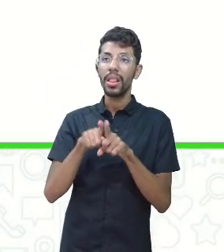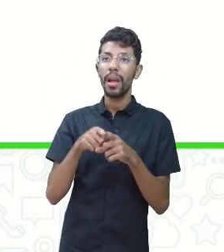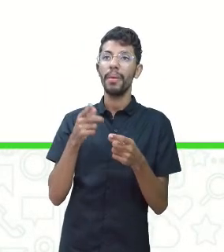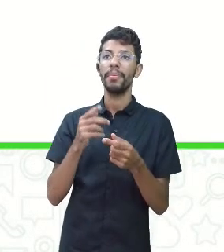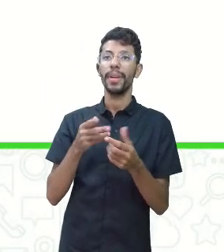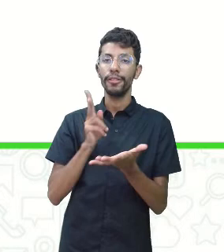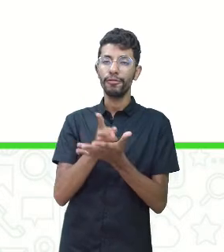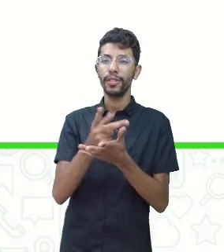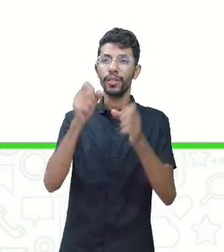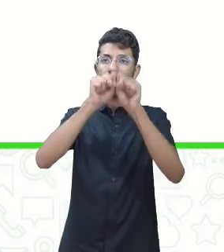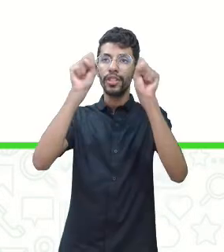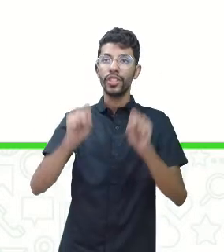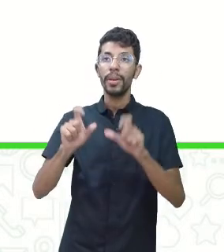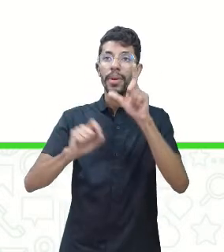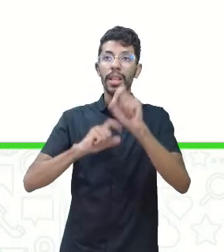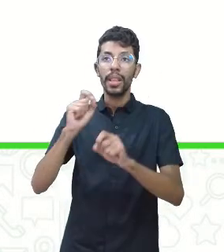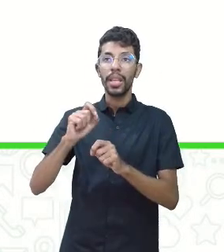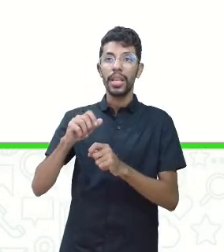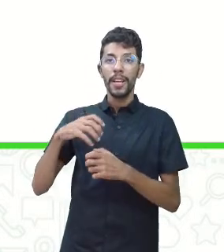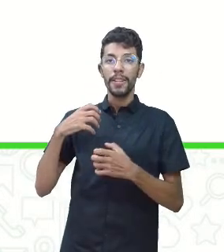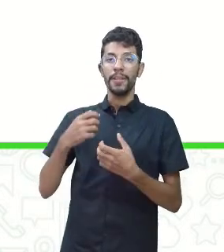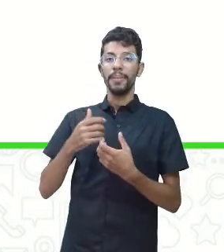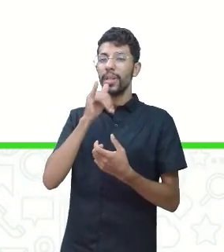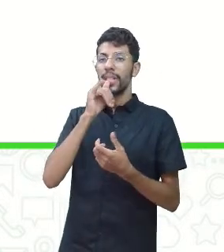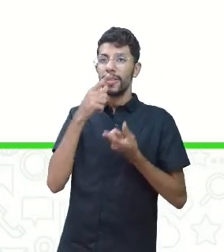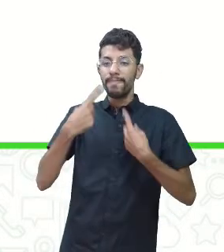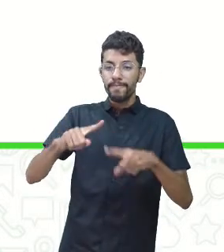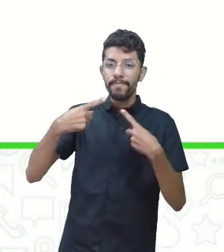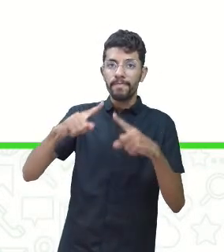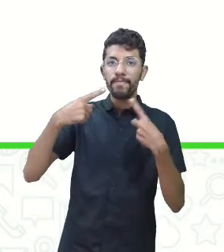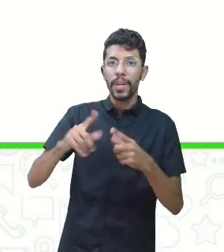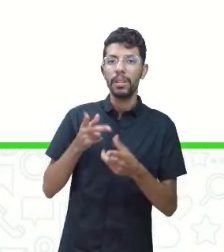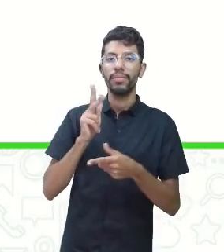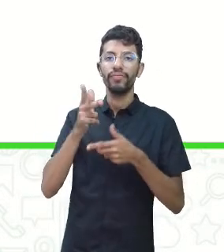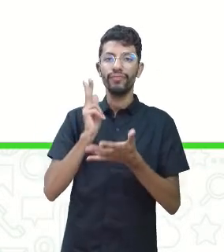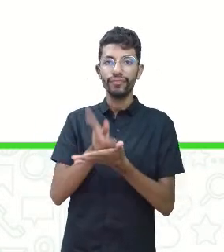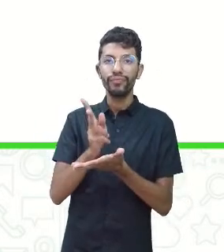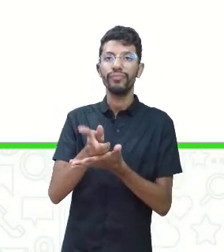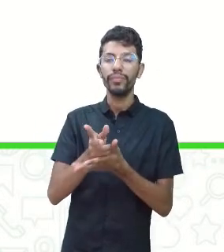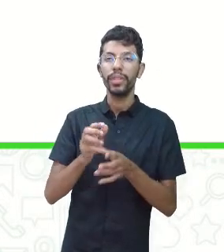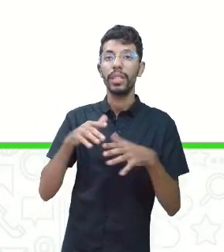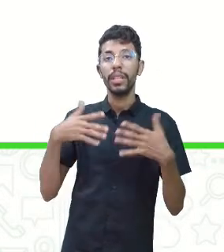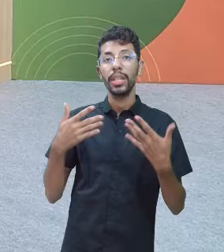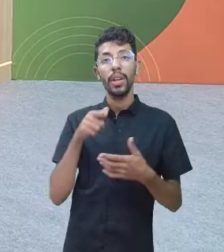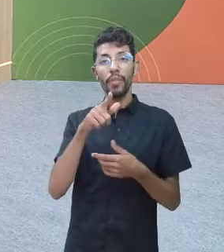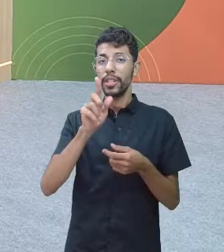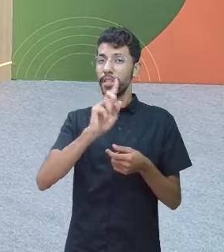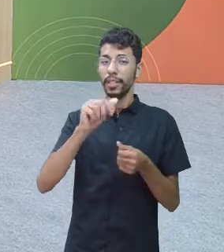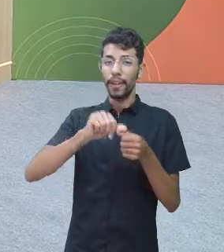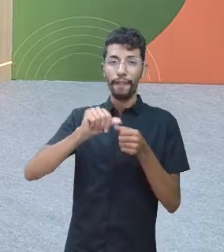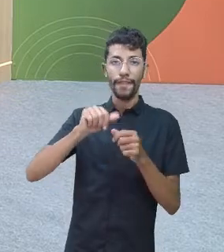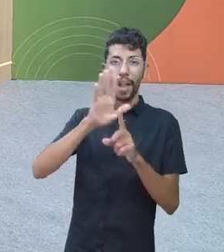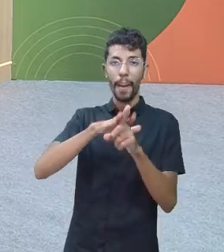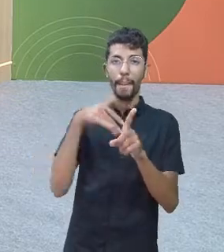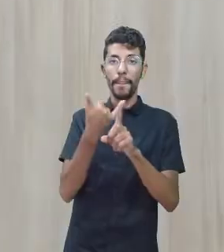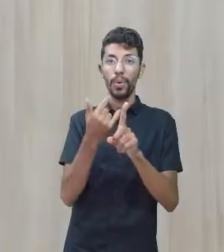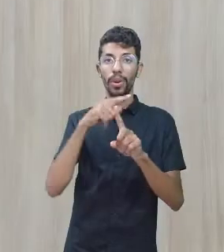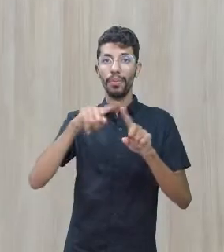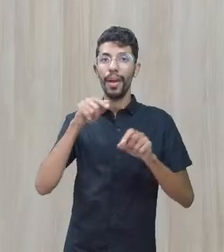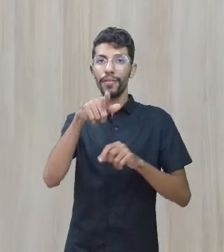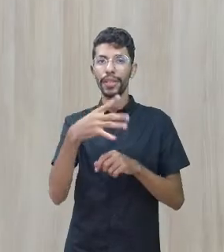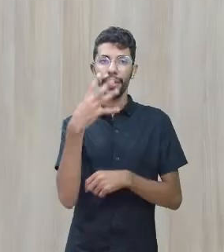de agressividade funcionando. Então, mesmo que você não pratique o bullying, mas você fica ali